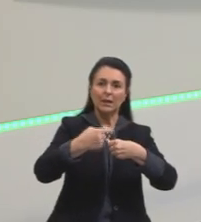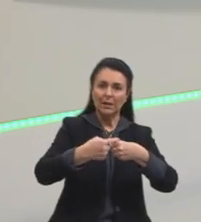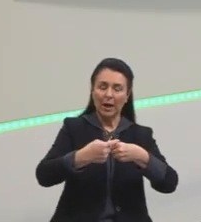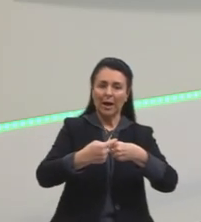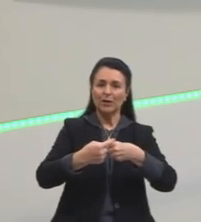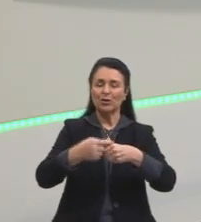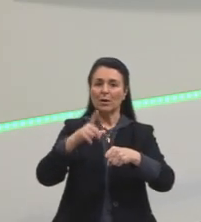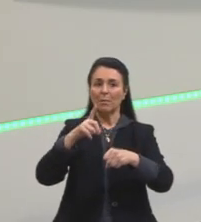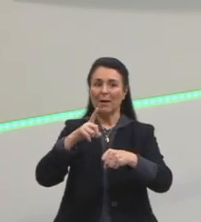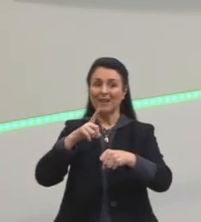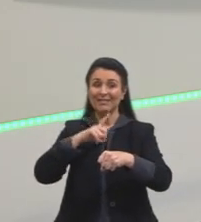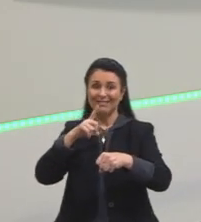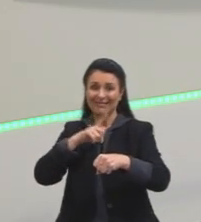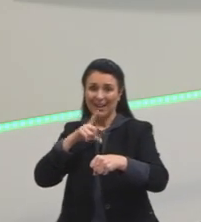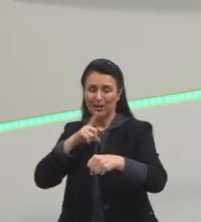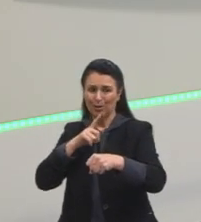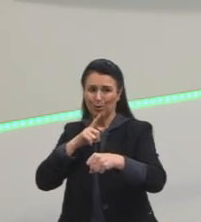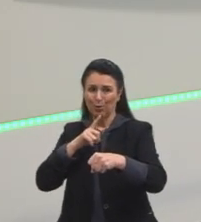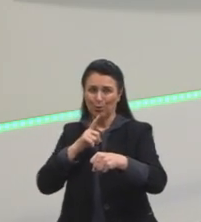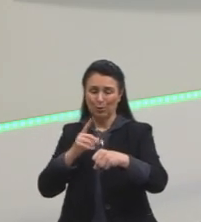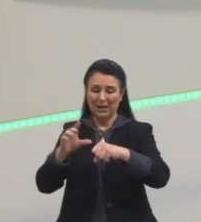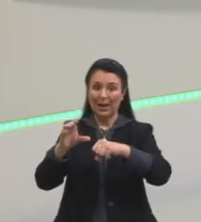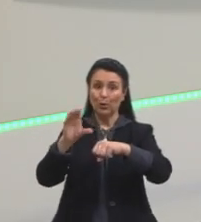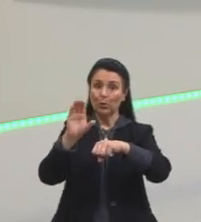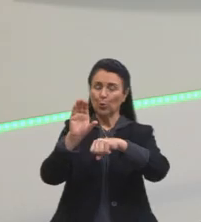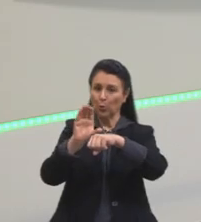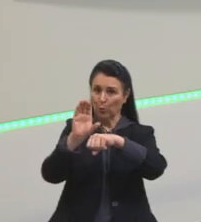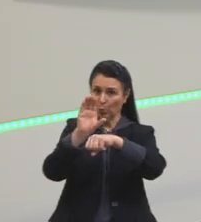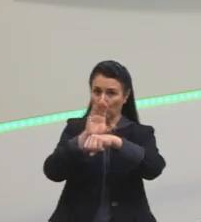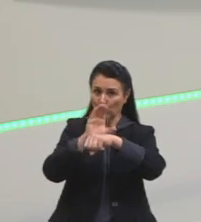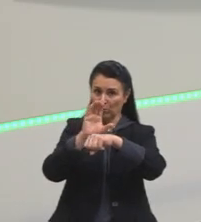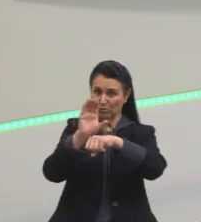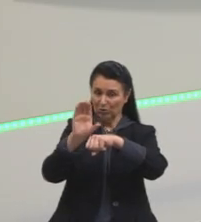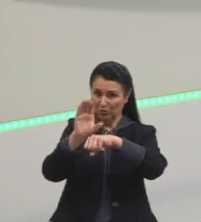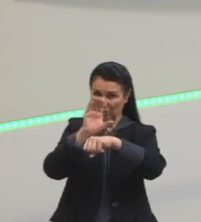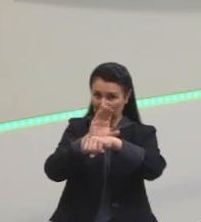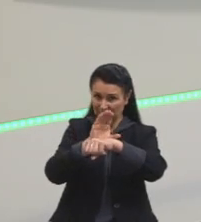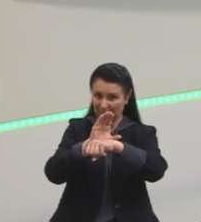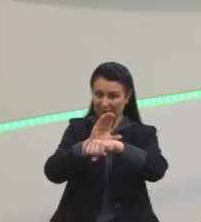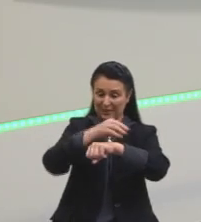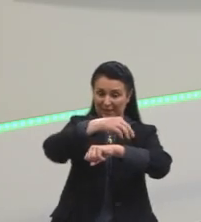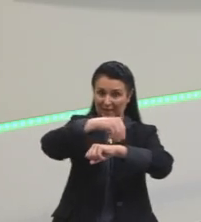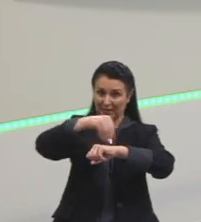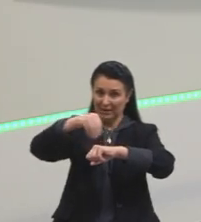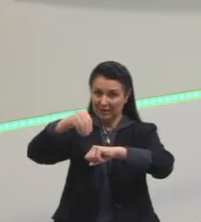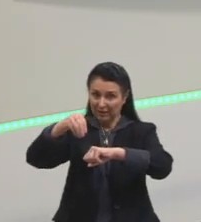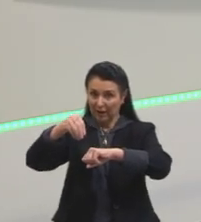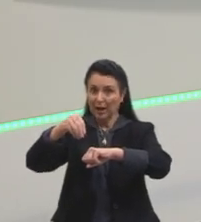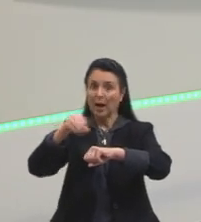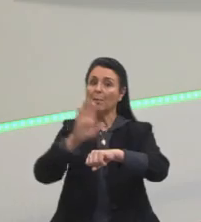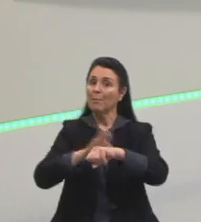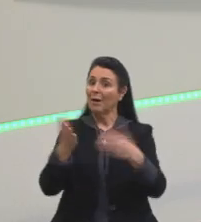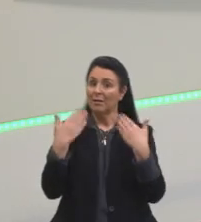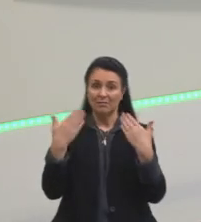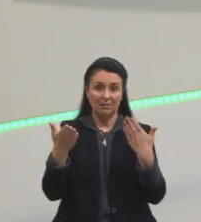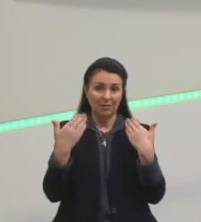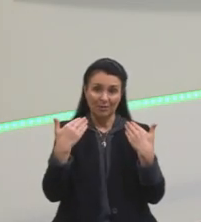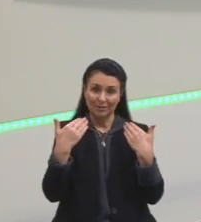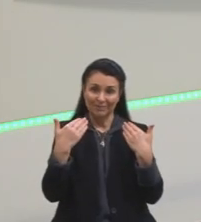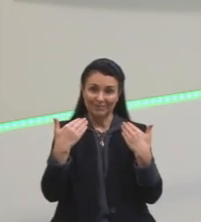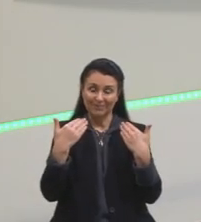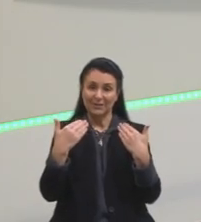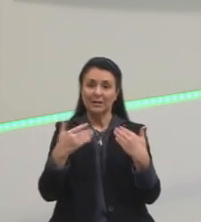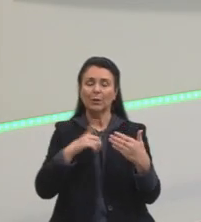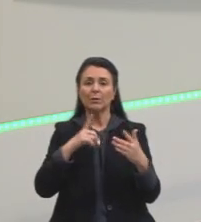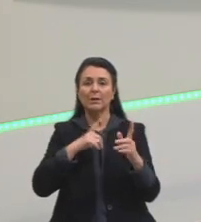continente, mais perto, mais longe dessas massas de ar, vão ter, então, a mínima mais baixa e a temperatura alta mais elevada.